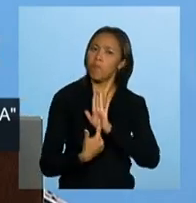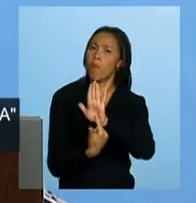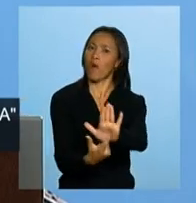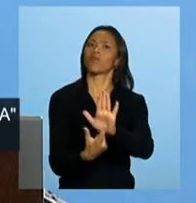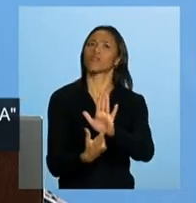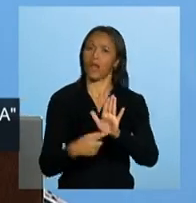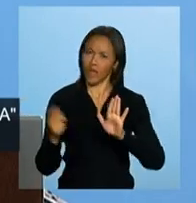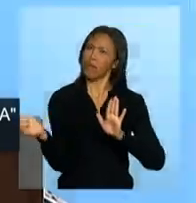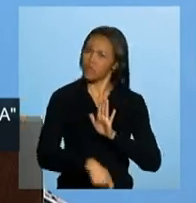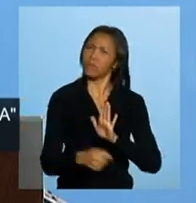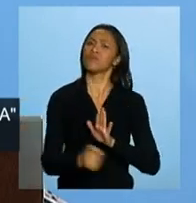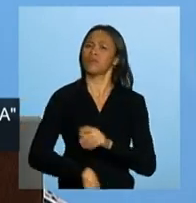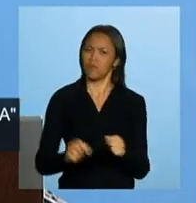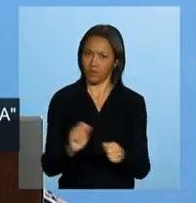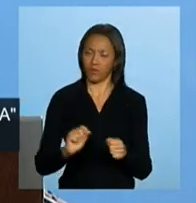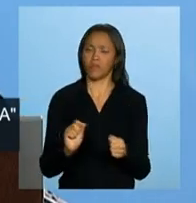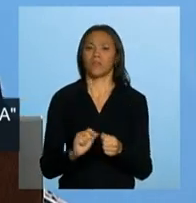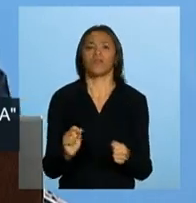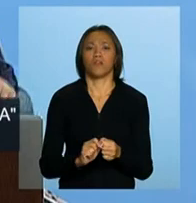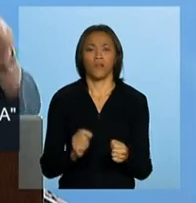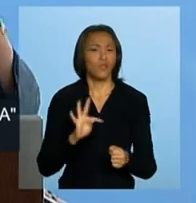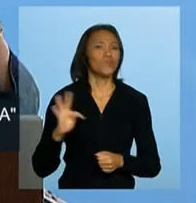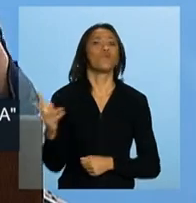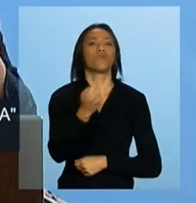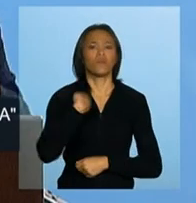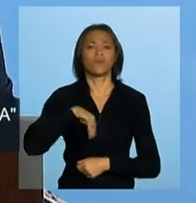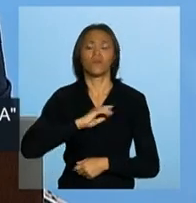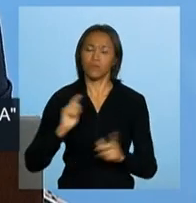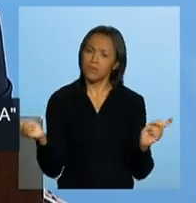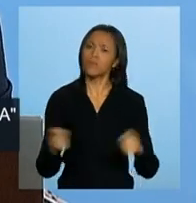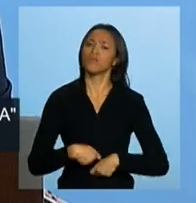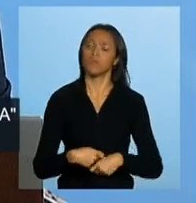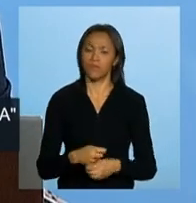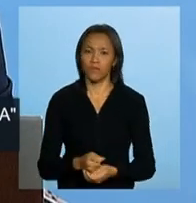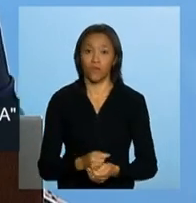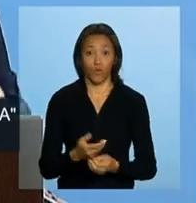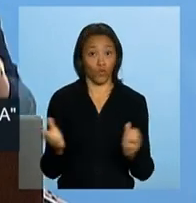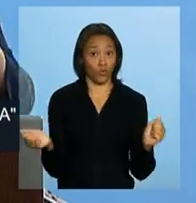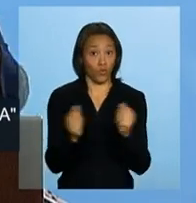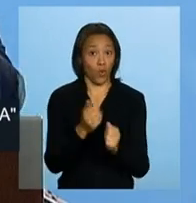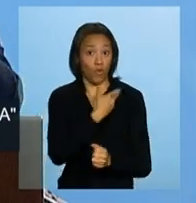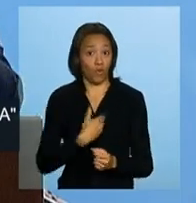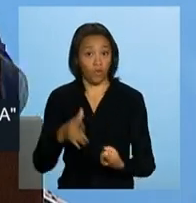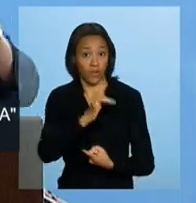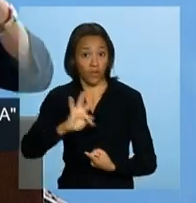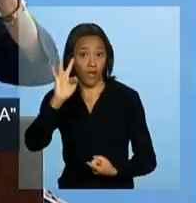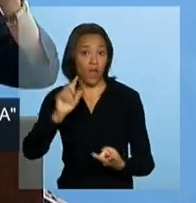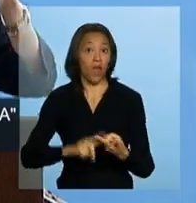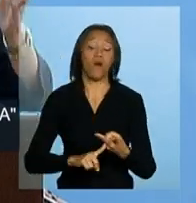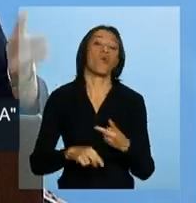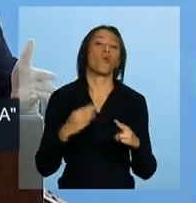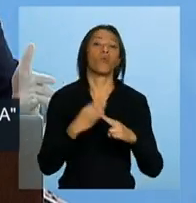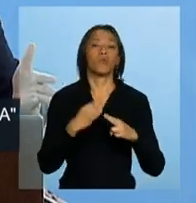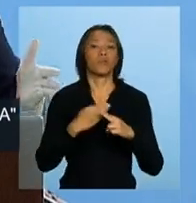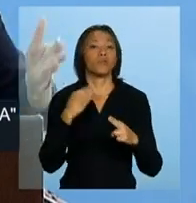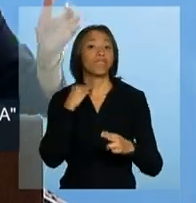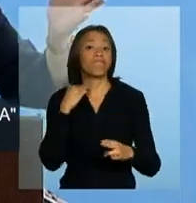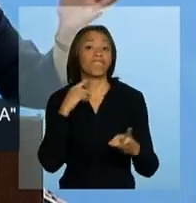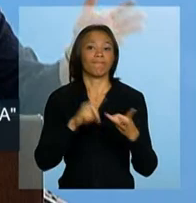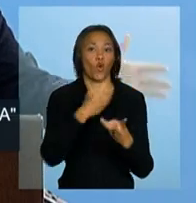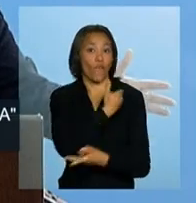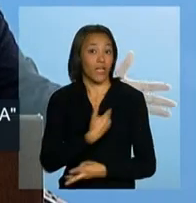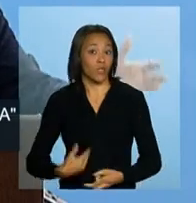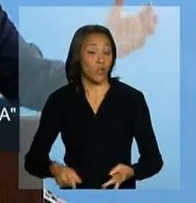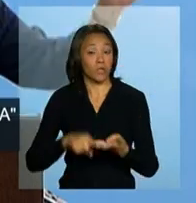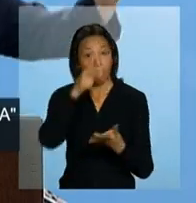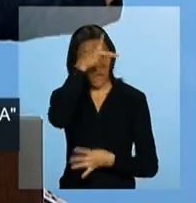que somos capazes, todos nós, governo federal, Caixa Econômica, governadores,